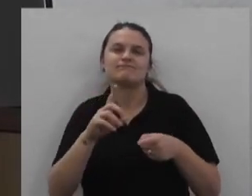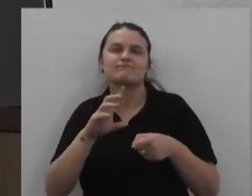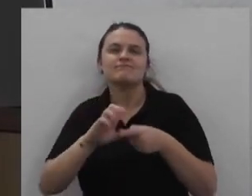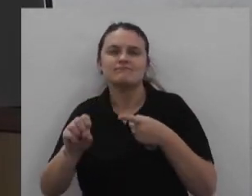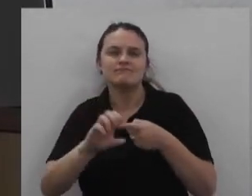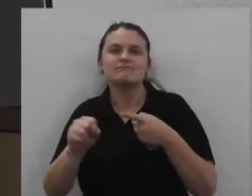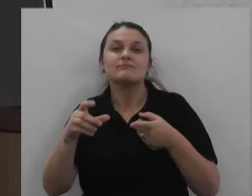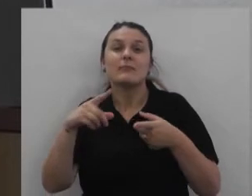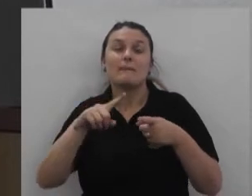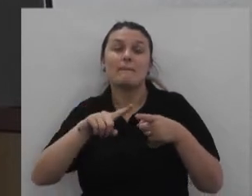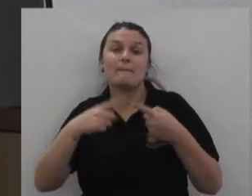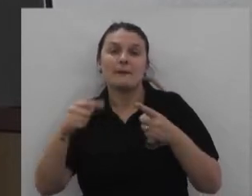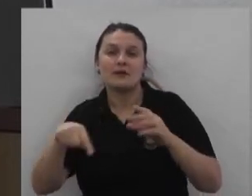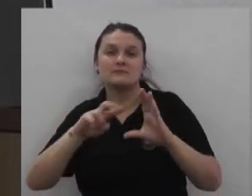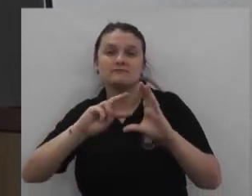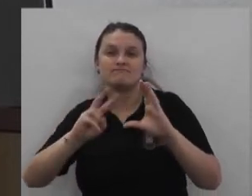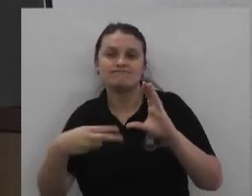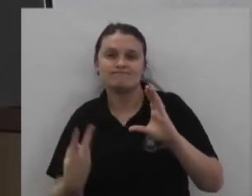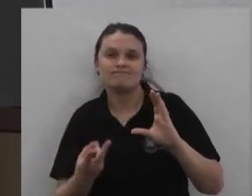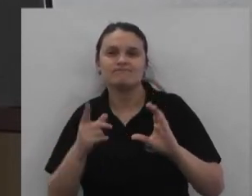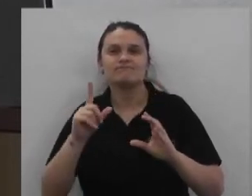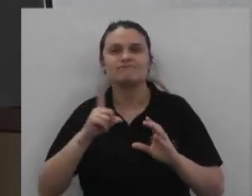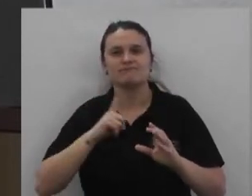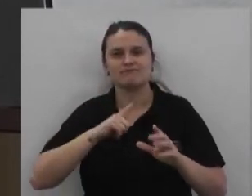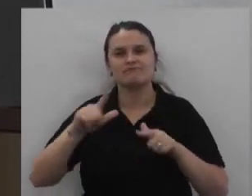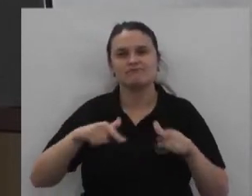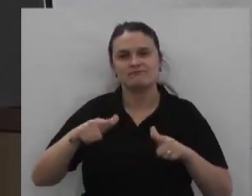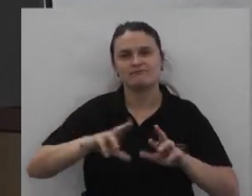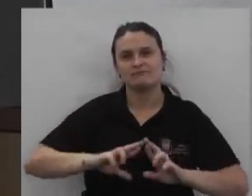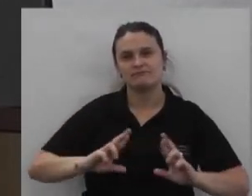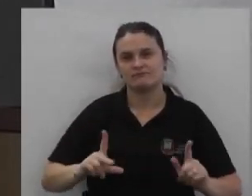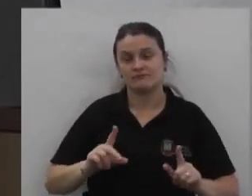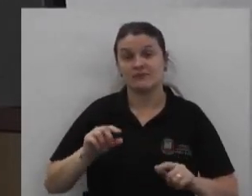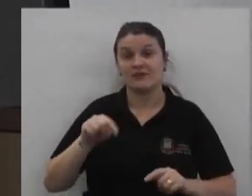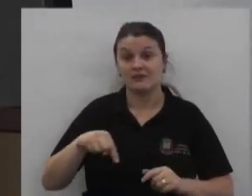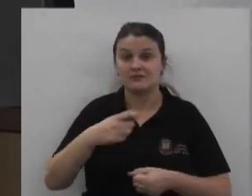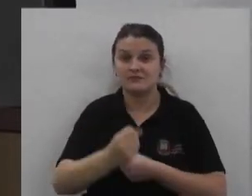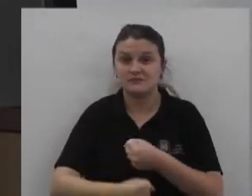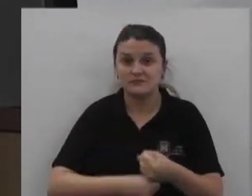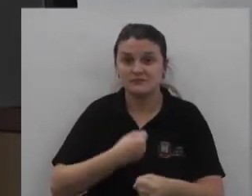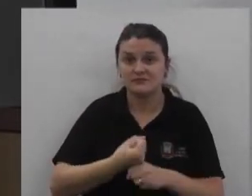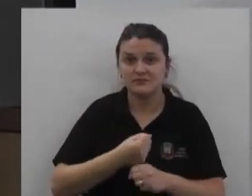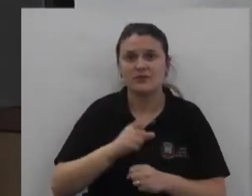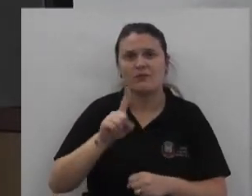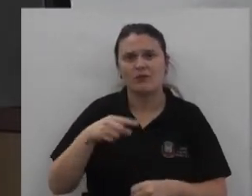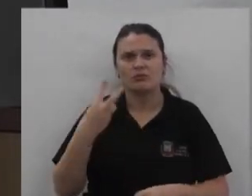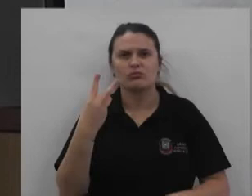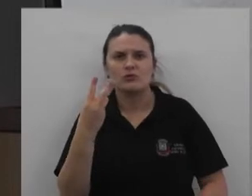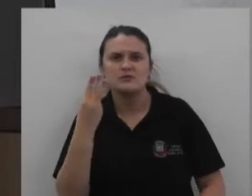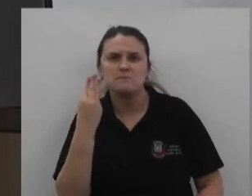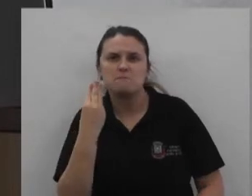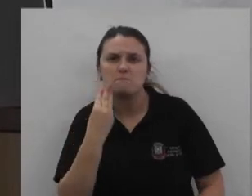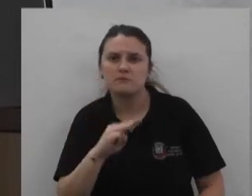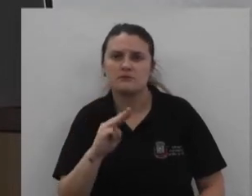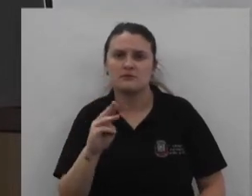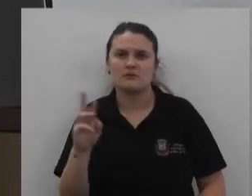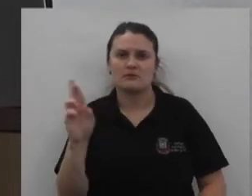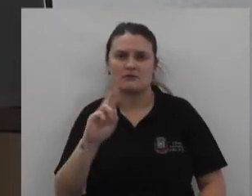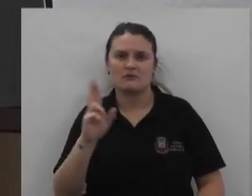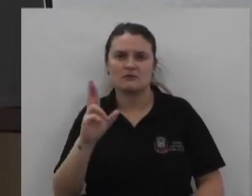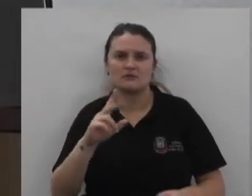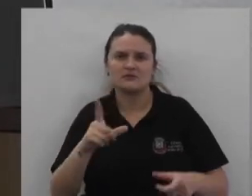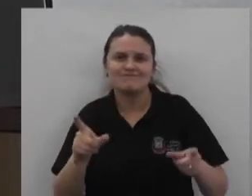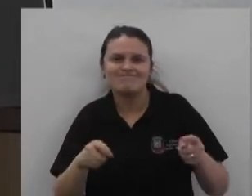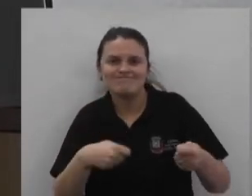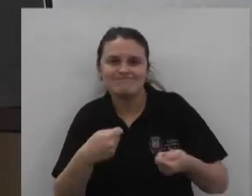Mas essa Câmara de Vereadores Tem feito um trabalho diferenciado Só esse ano São mais de 2 milhões de reais Que vão ser